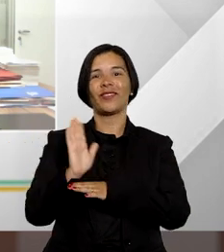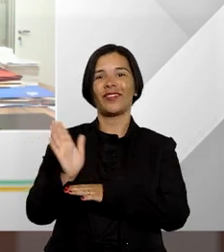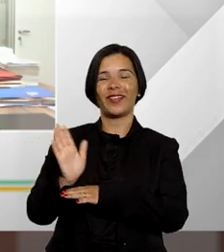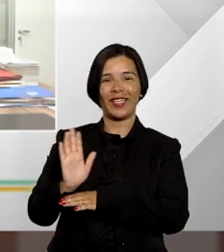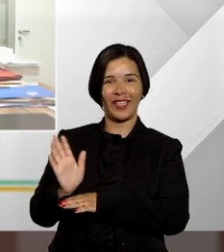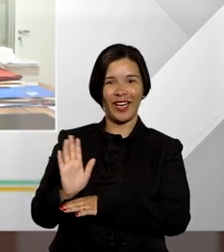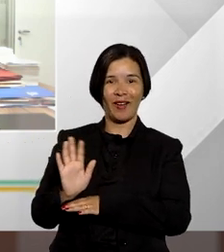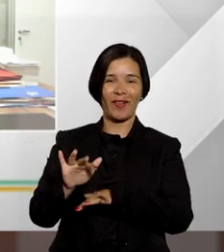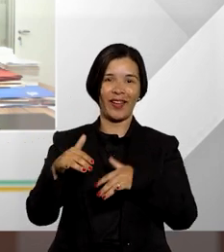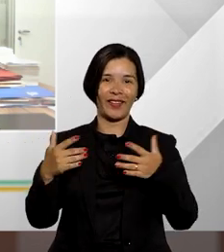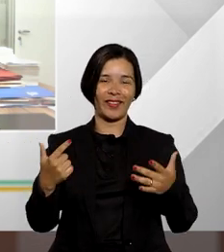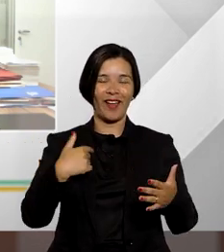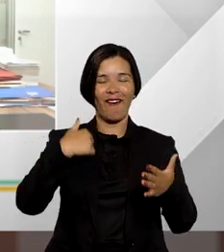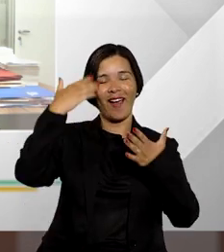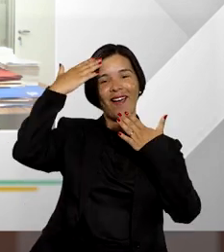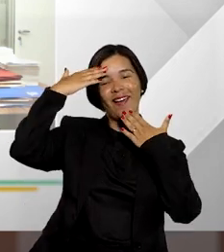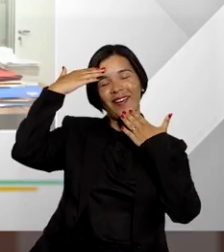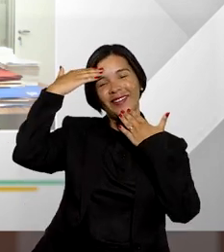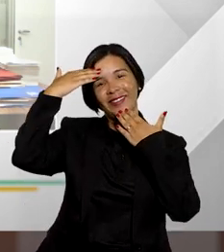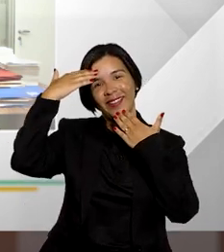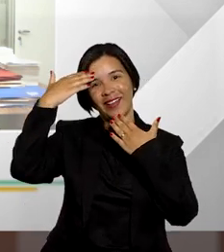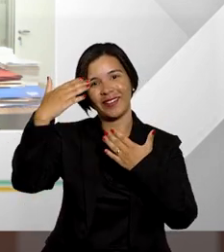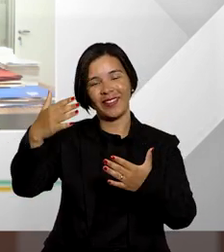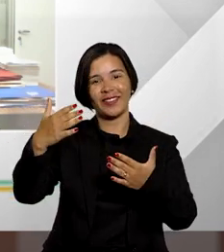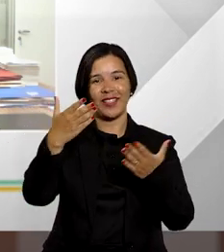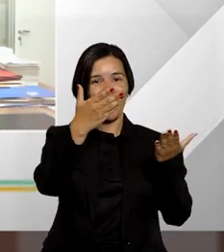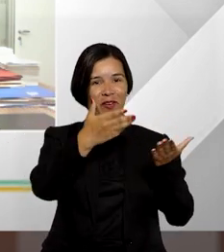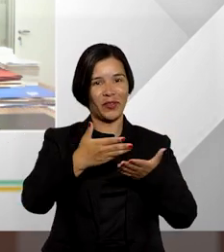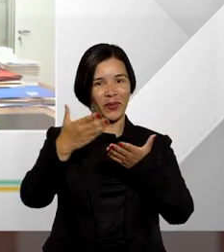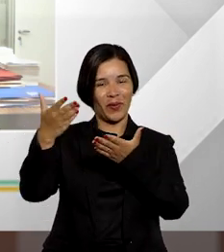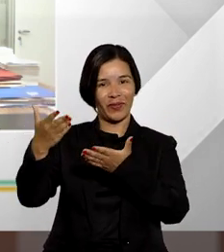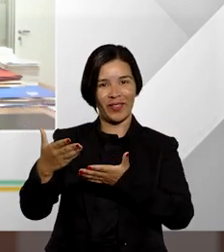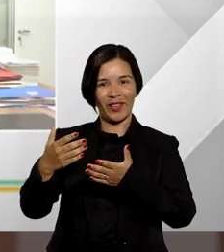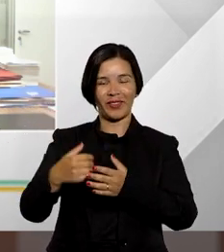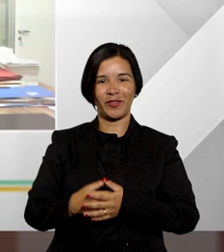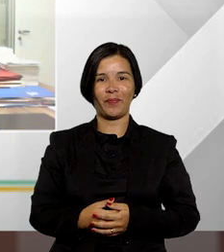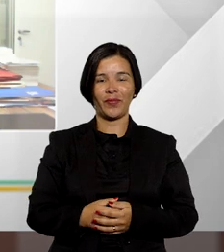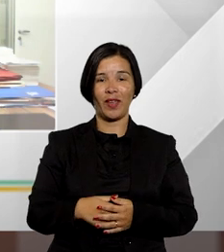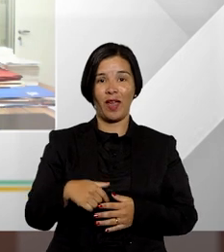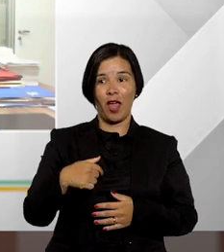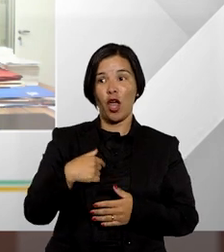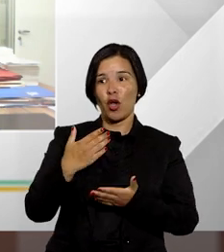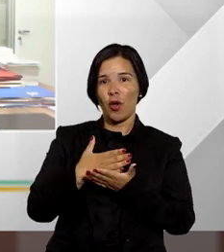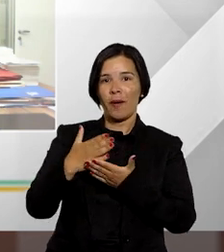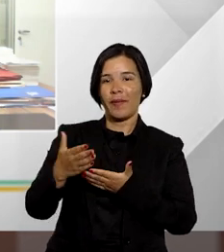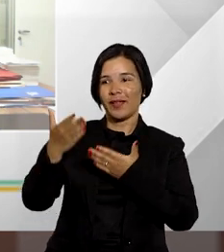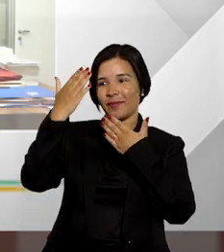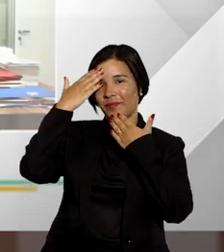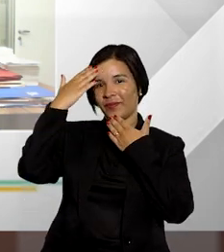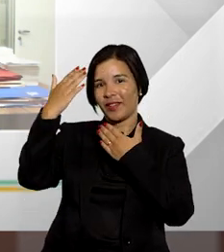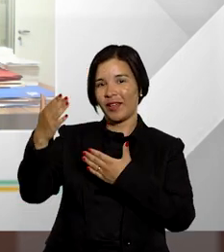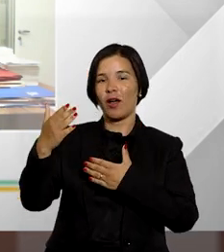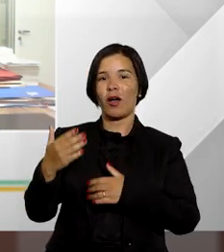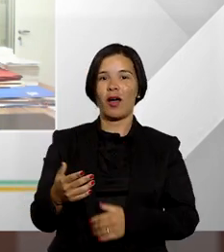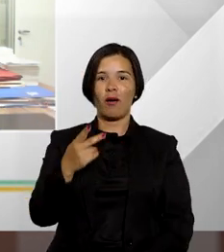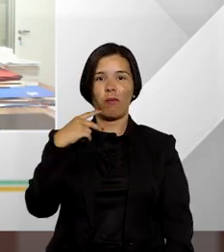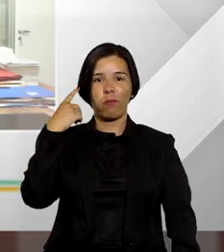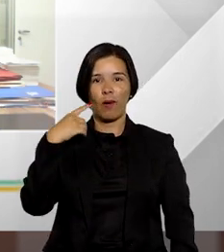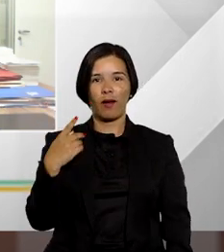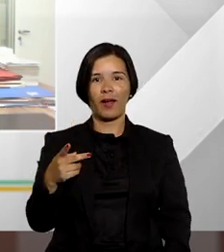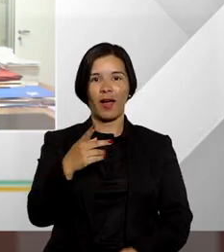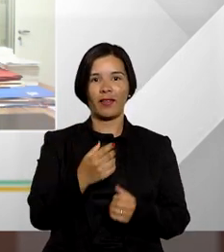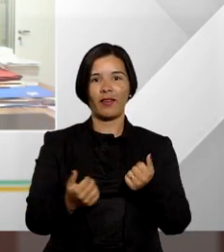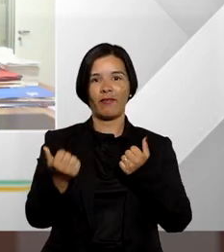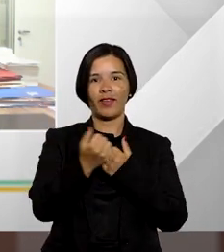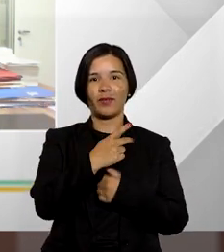de hoje e eu só tenho a agradecer aos nossos convidados eu começo agradecendo ao advogado e vice-presidente